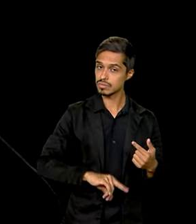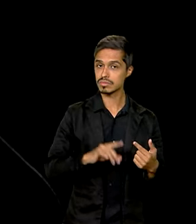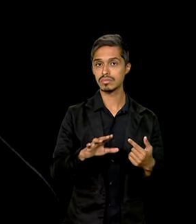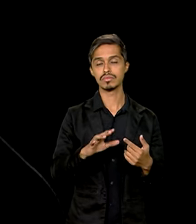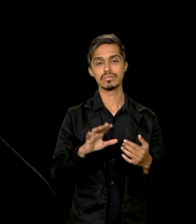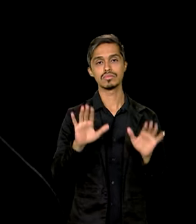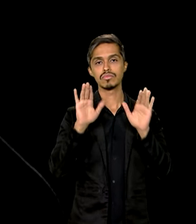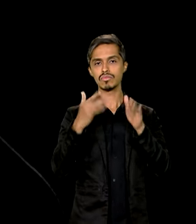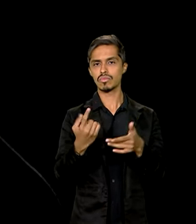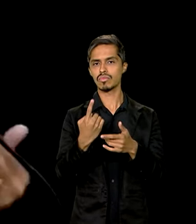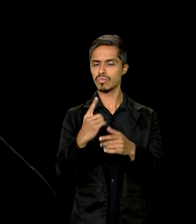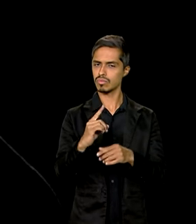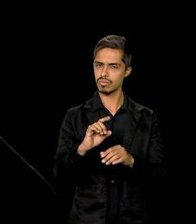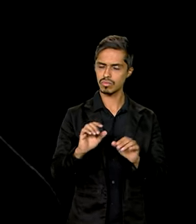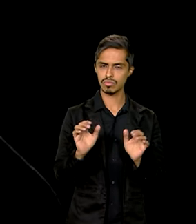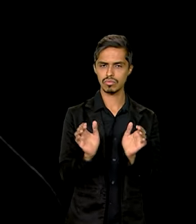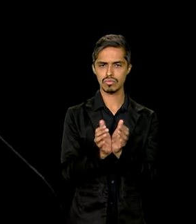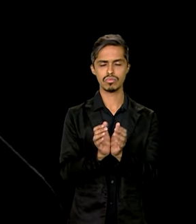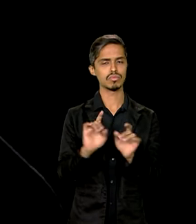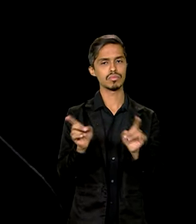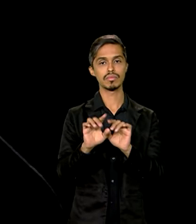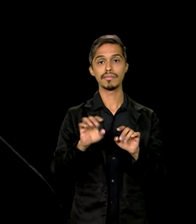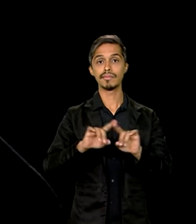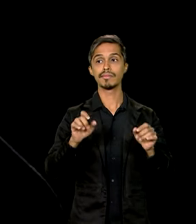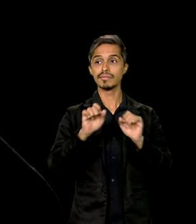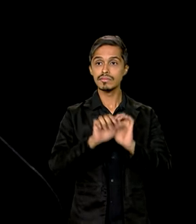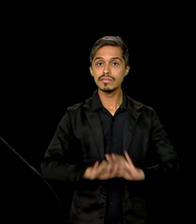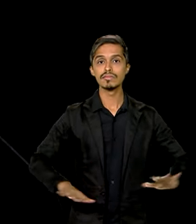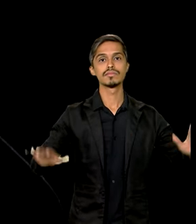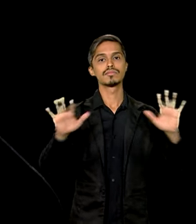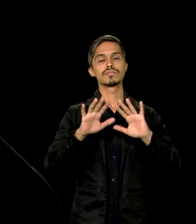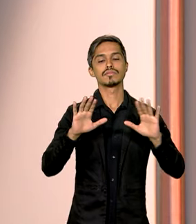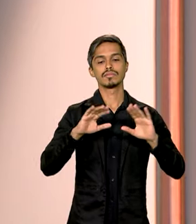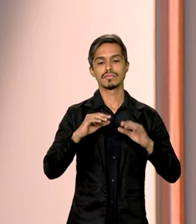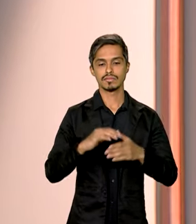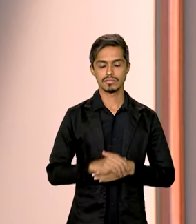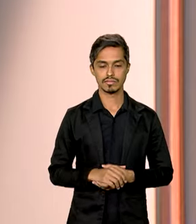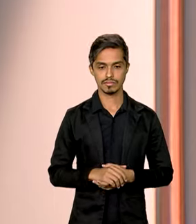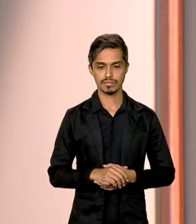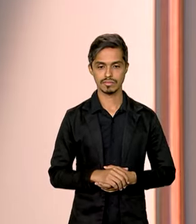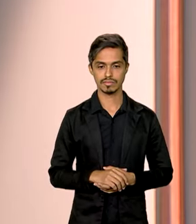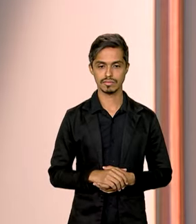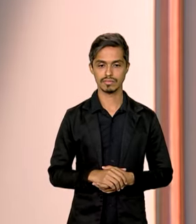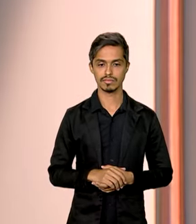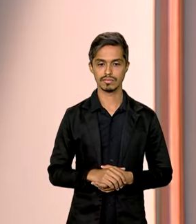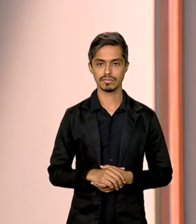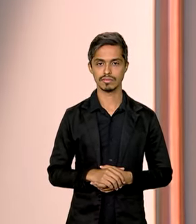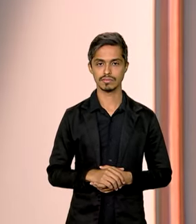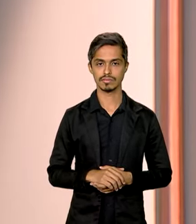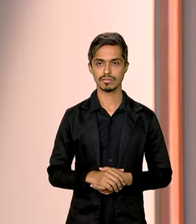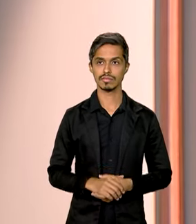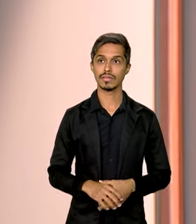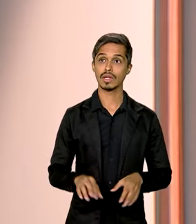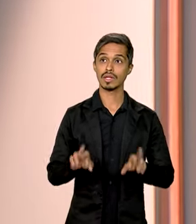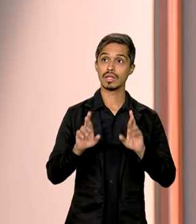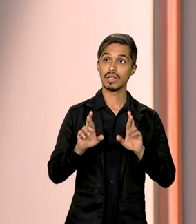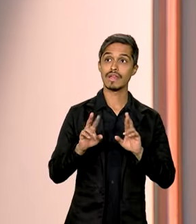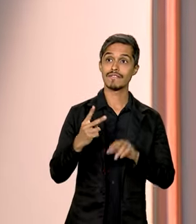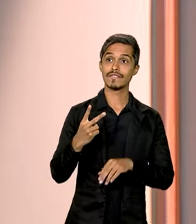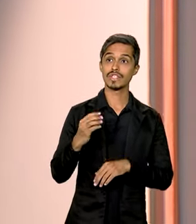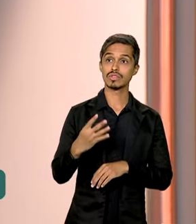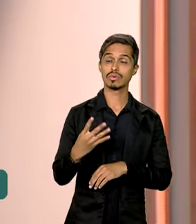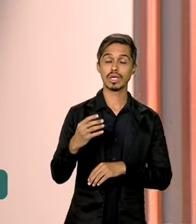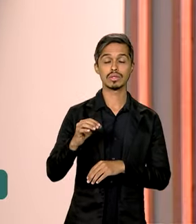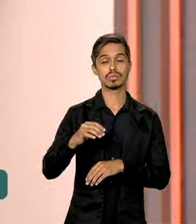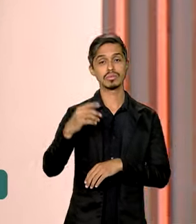exclusivos das nações. É do conjunto, da humanidade, o que está colocado. Não espere 24 horas.